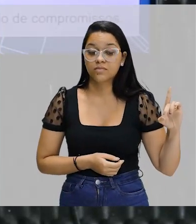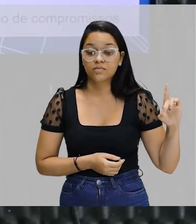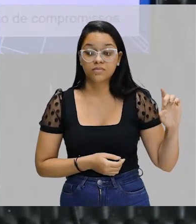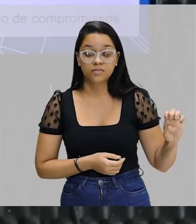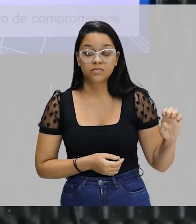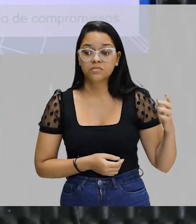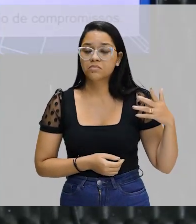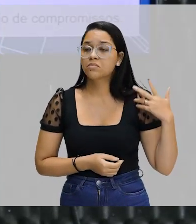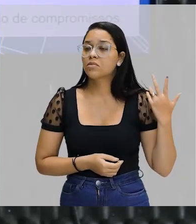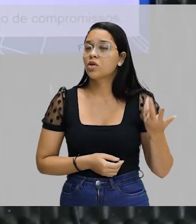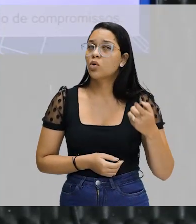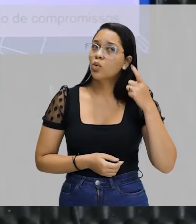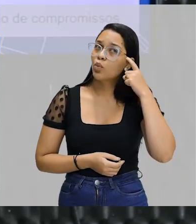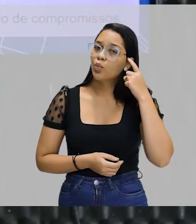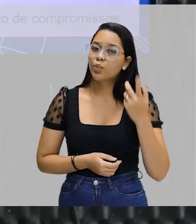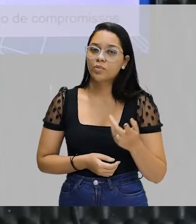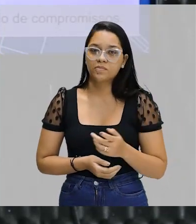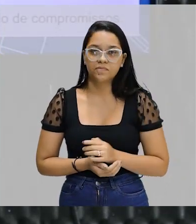Pense um pouquinho aí.